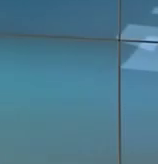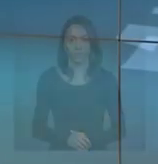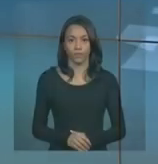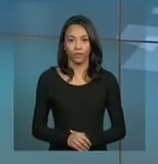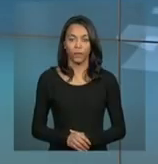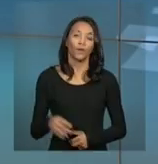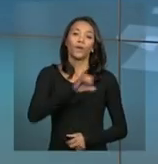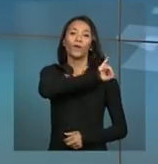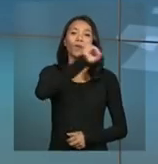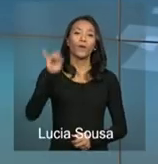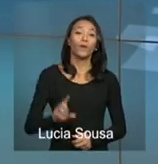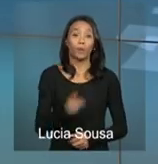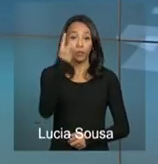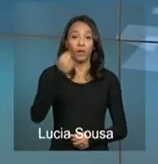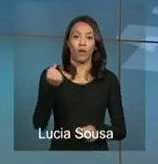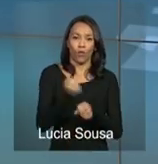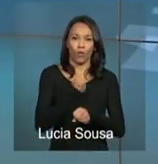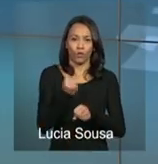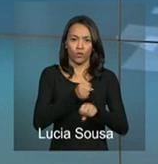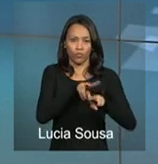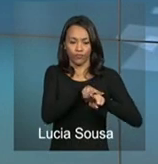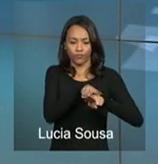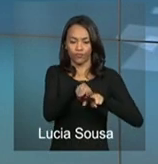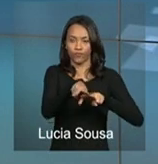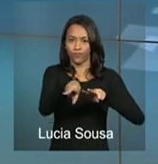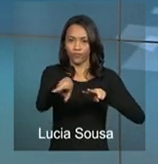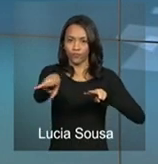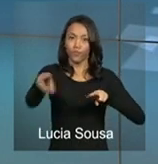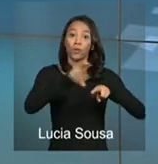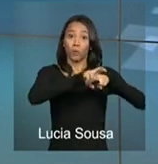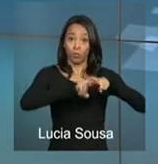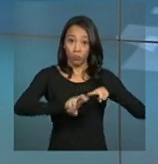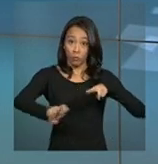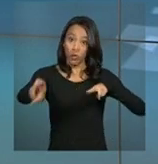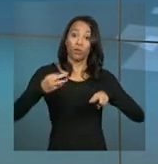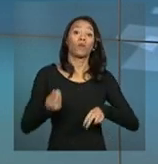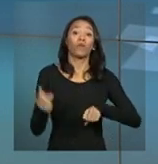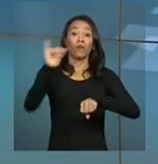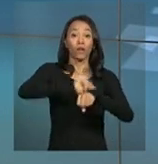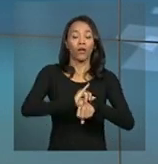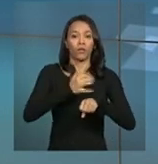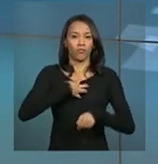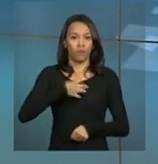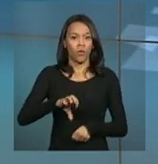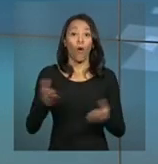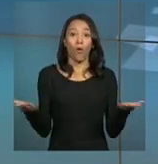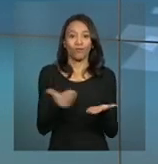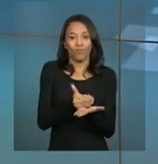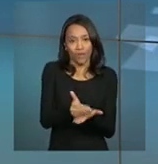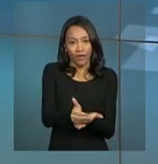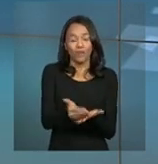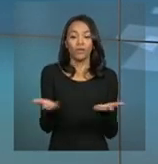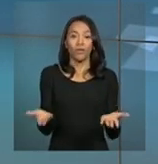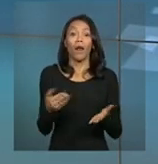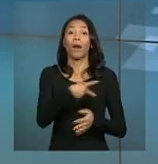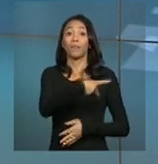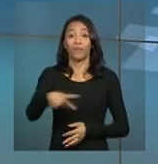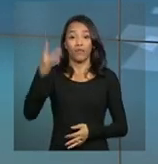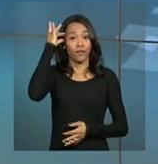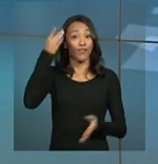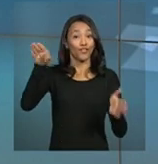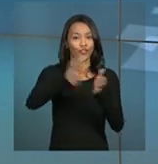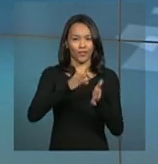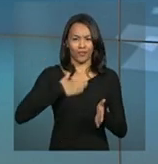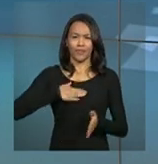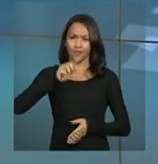Olá, o primeiro trecho do metrô de Salvador começa a funcionar hoje. A presidenta Admar Rousseff chega daqui a pouco à